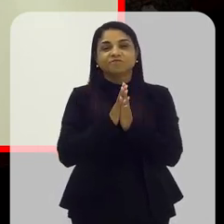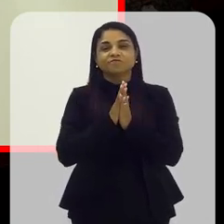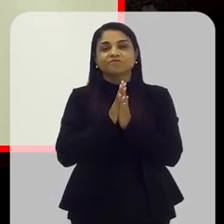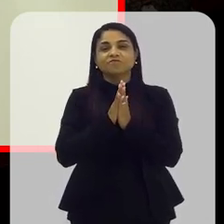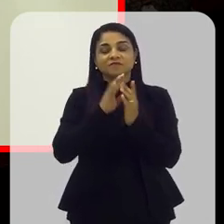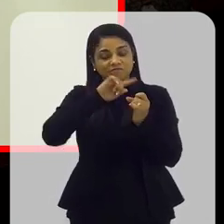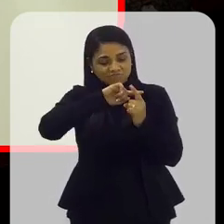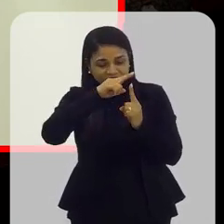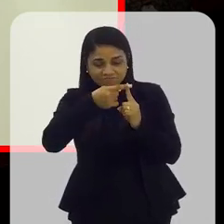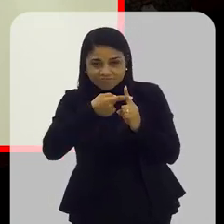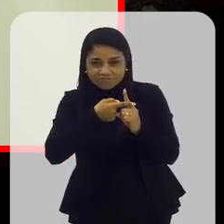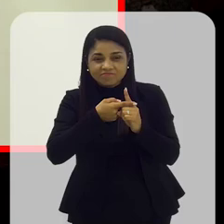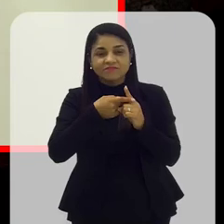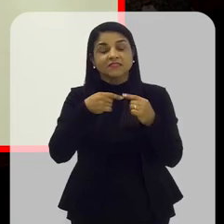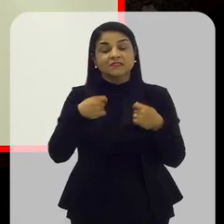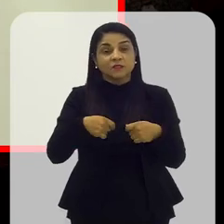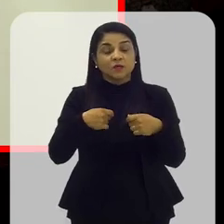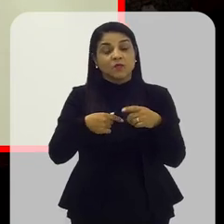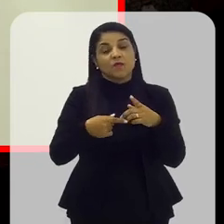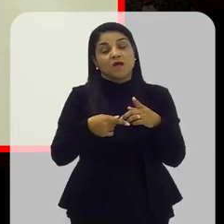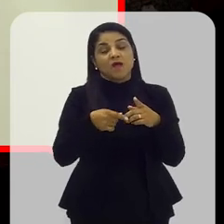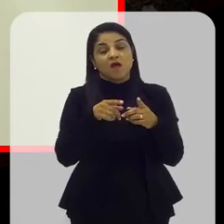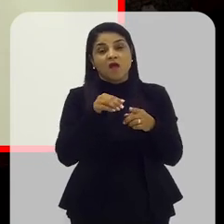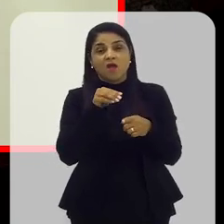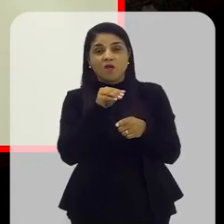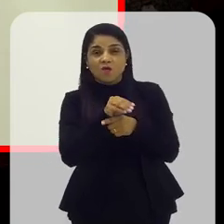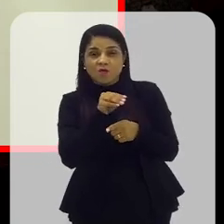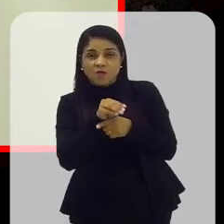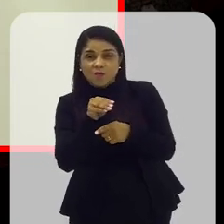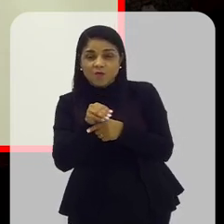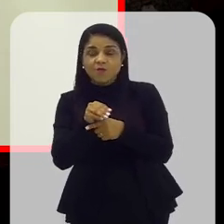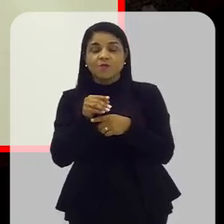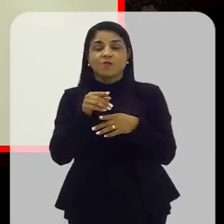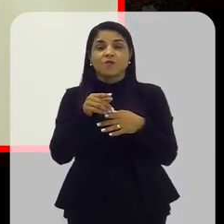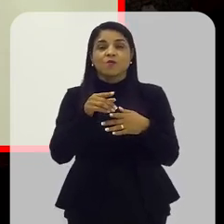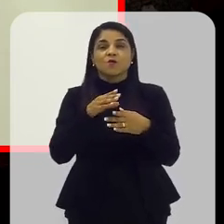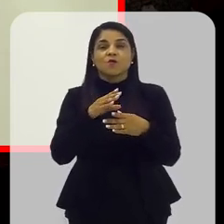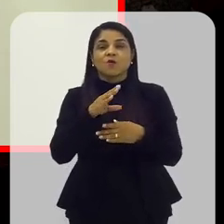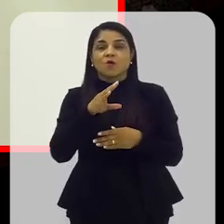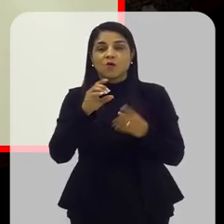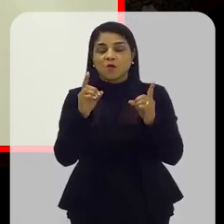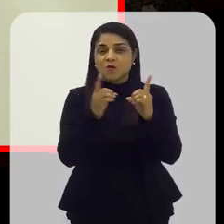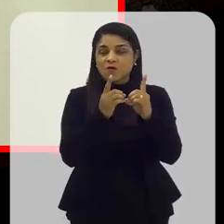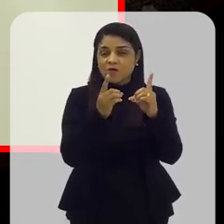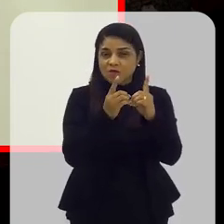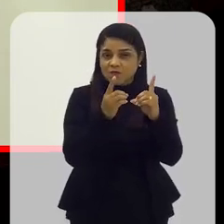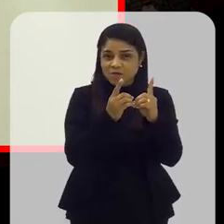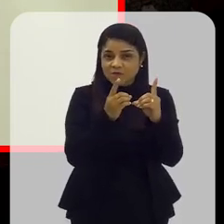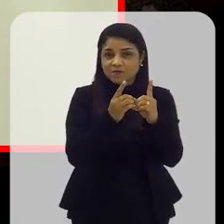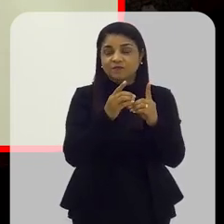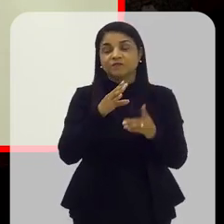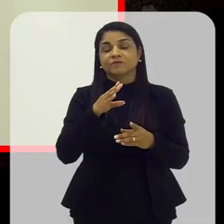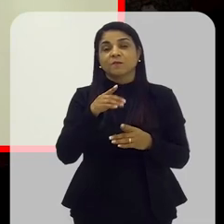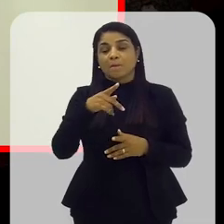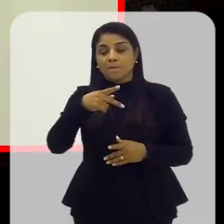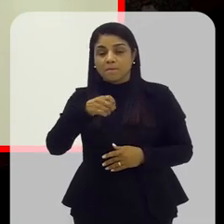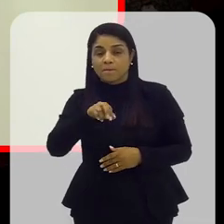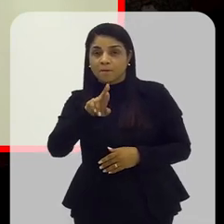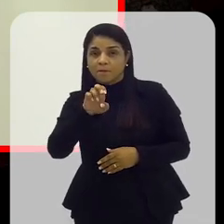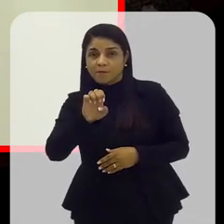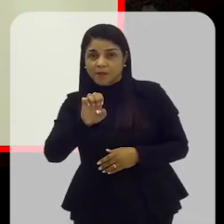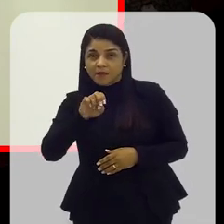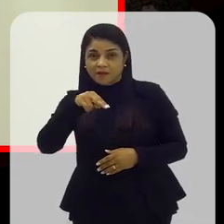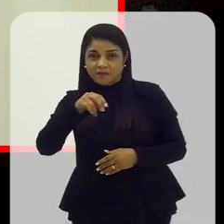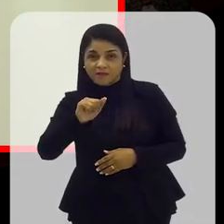Então, a consulta de pré-natal precisa fazer parte da consulta de pré-natal, a avaliação e a orientação nutricional